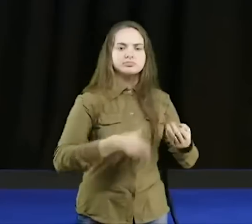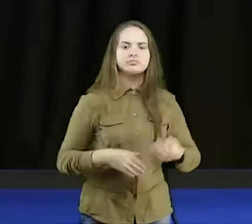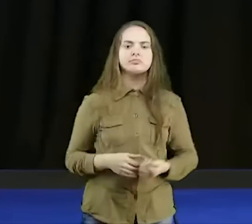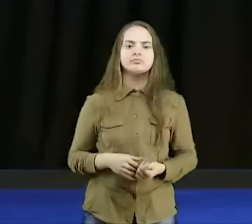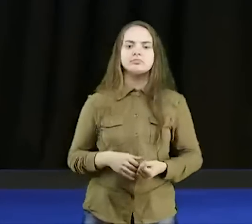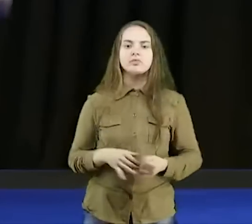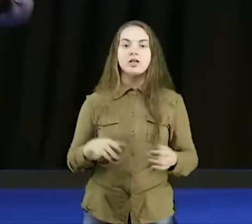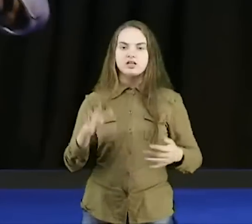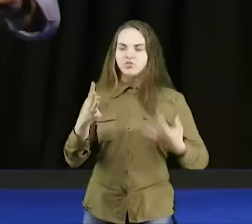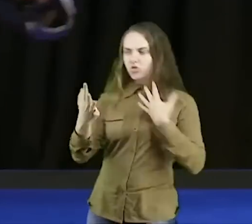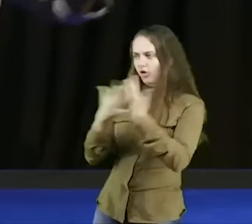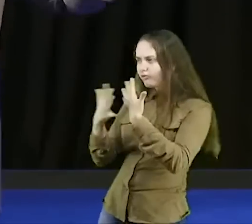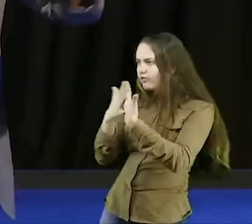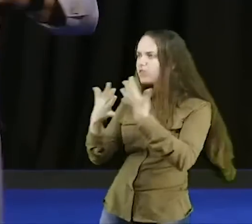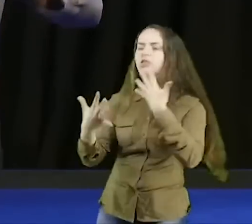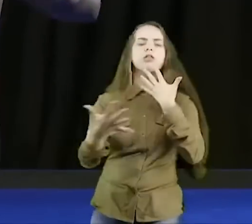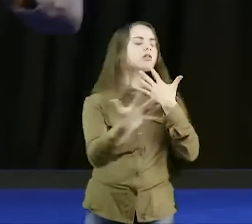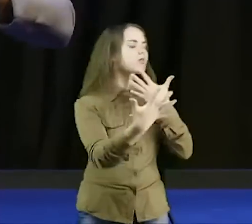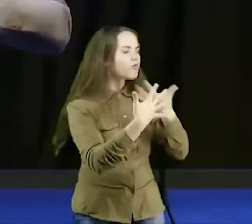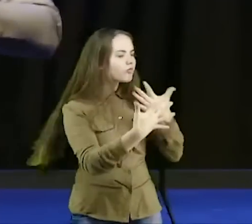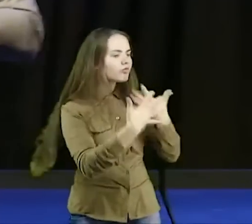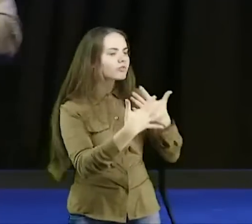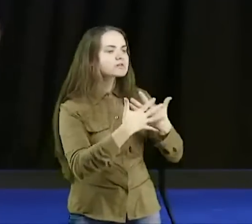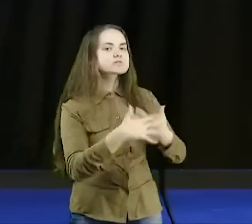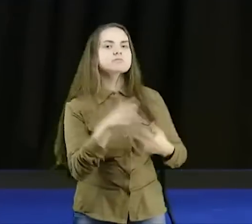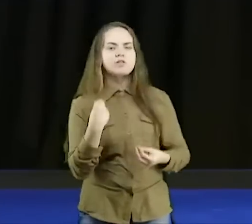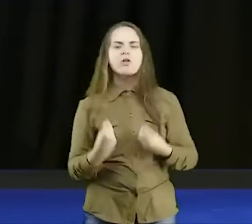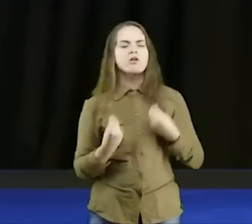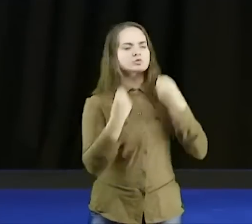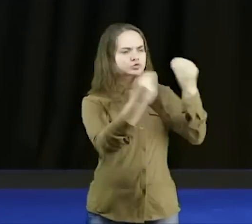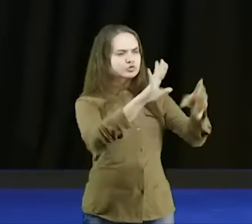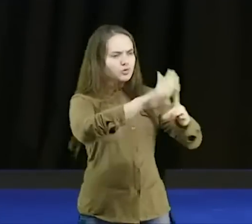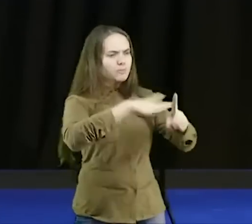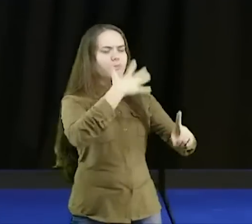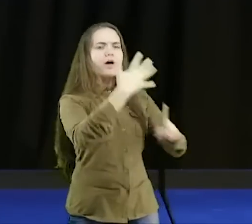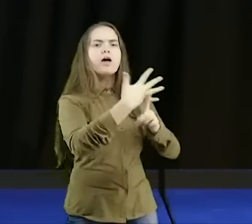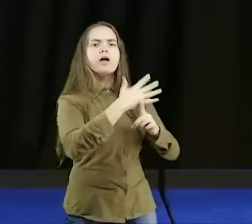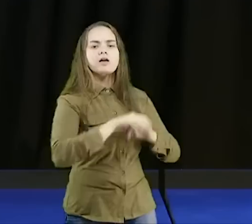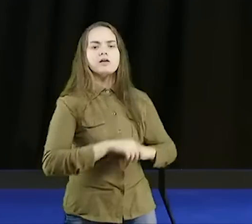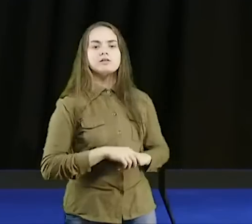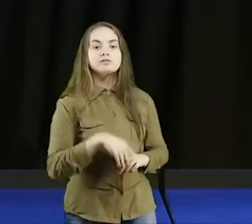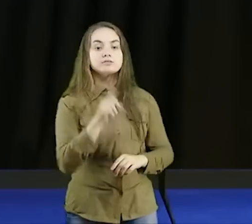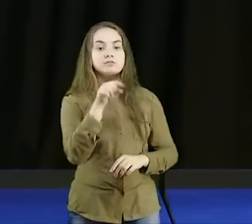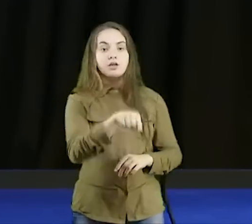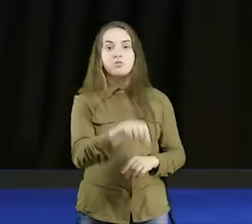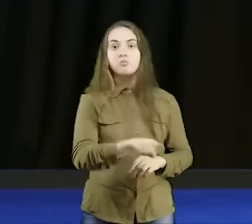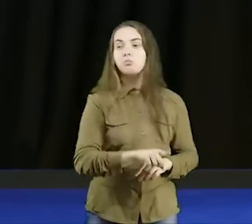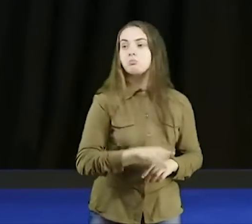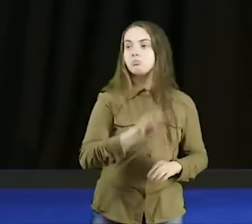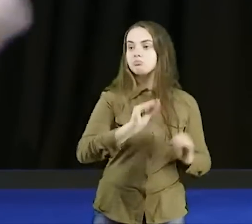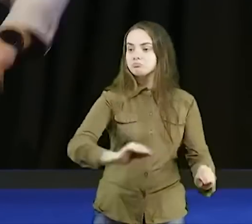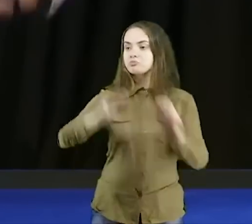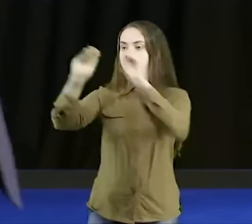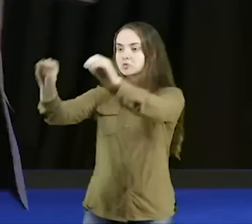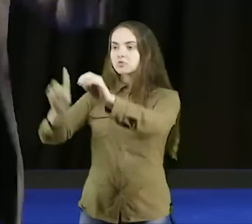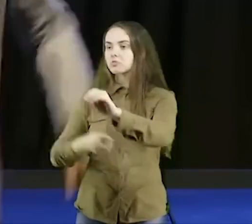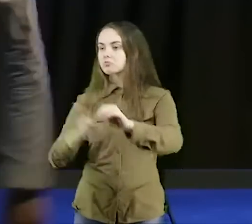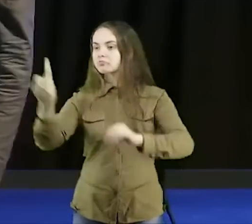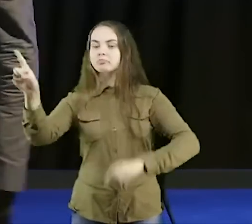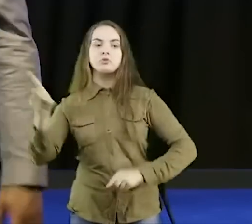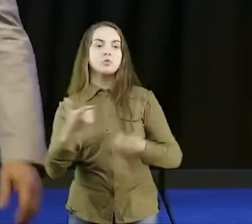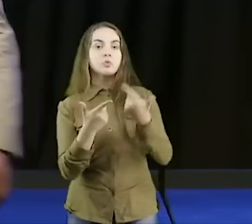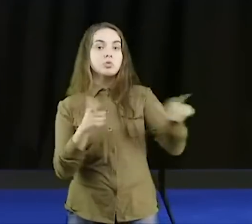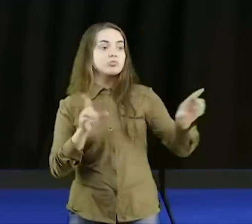bênção, mas agora, estou te devolvendo aqui, cem vezes mais, só que é o seguinte, um foi morar lá, nos montes de Ceí, outro foi morar em